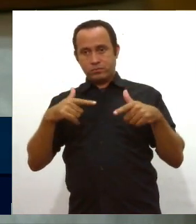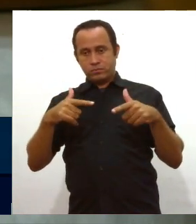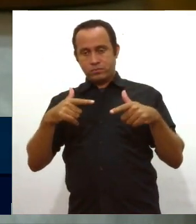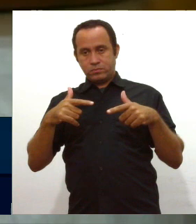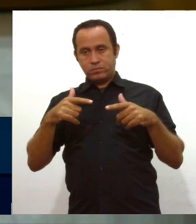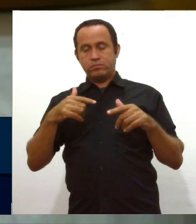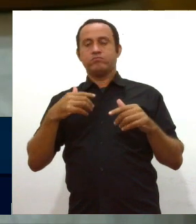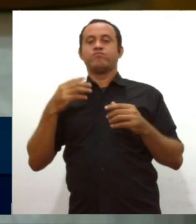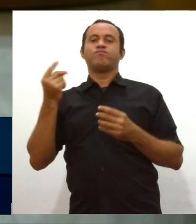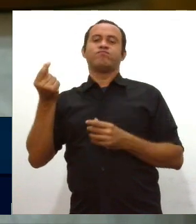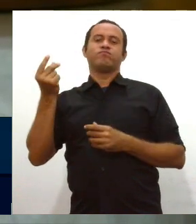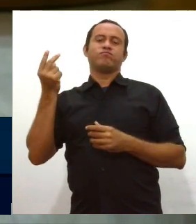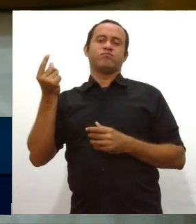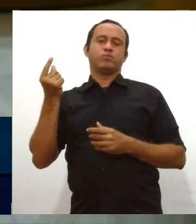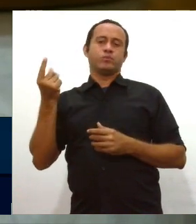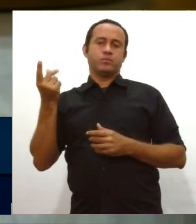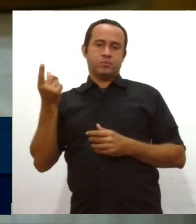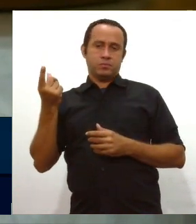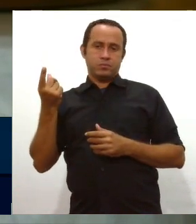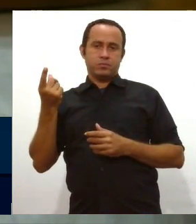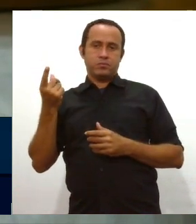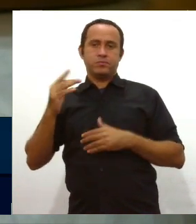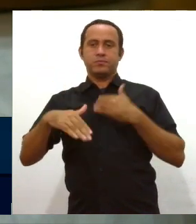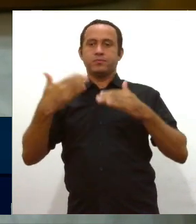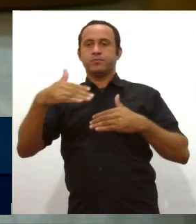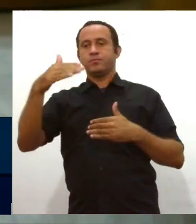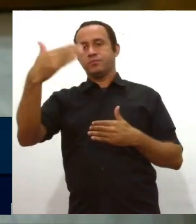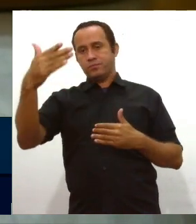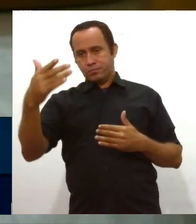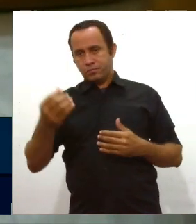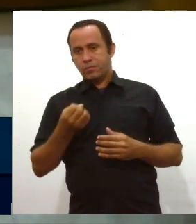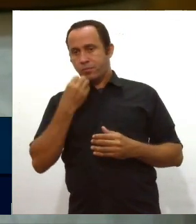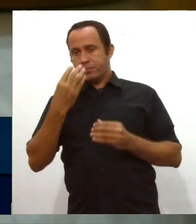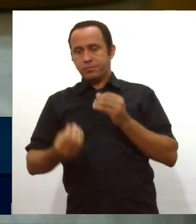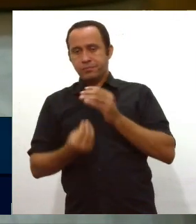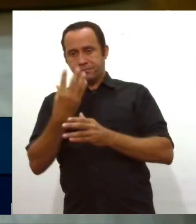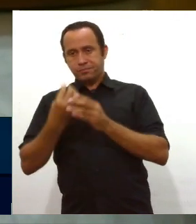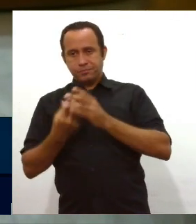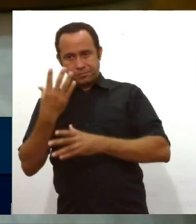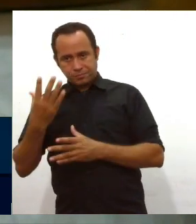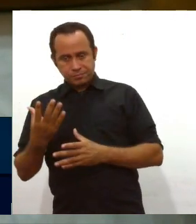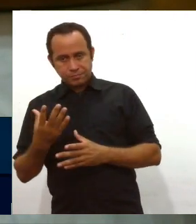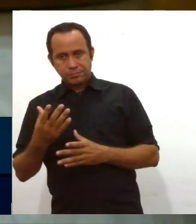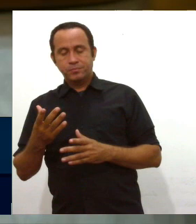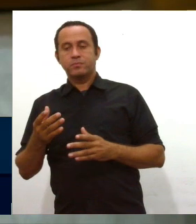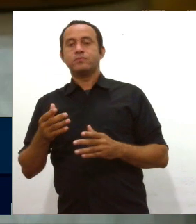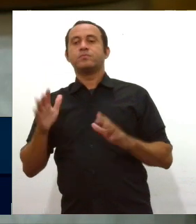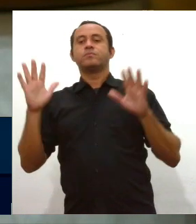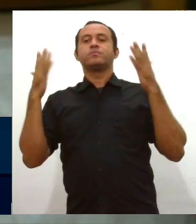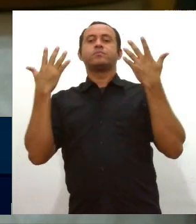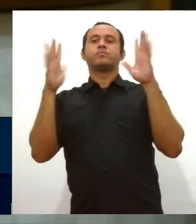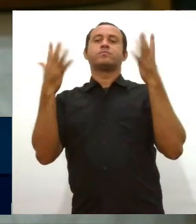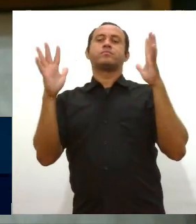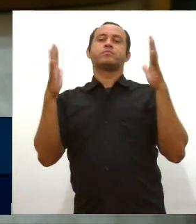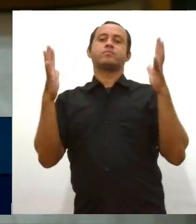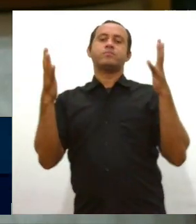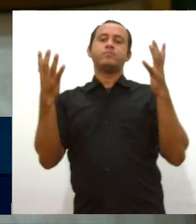tempo, já está dando algum fruto e que fazemos questão de parabenizar aqui